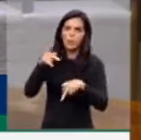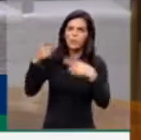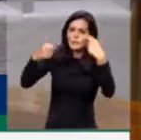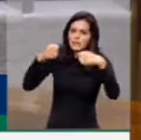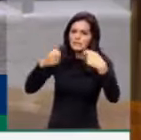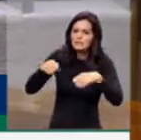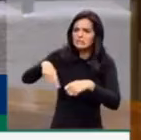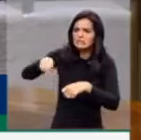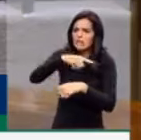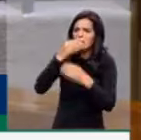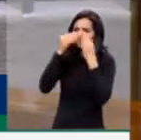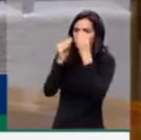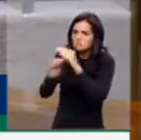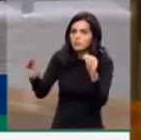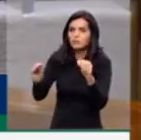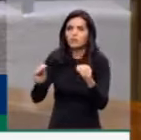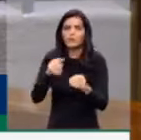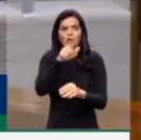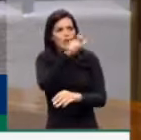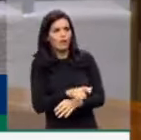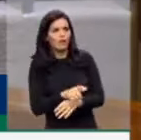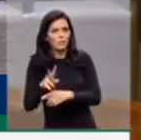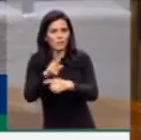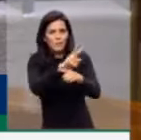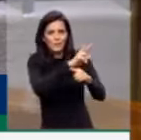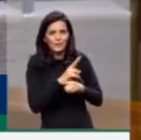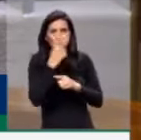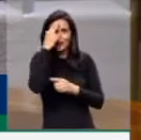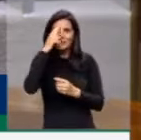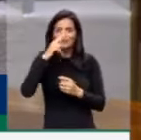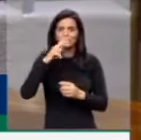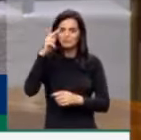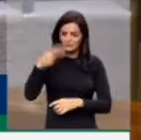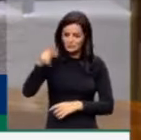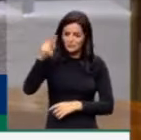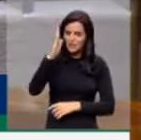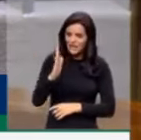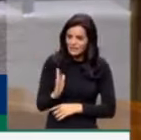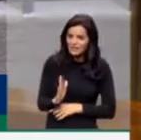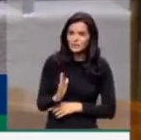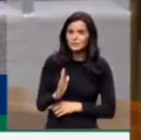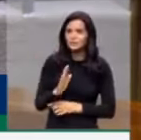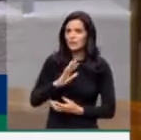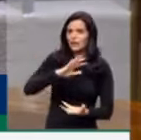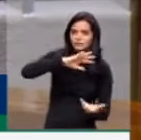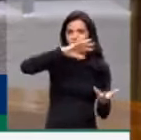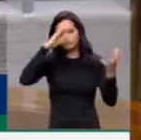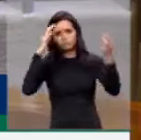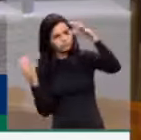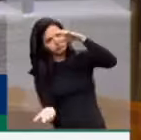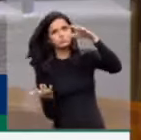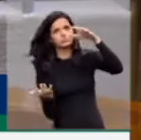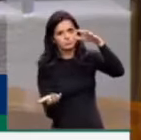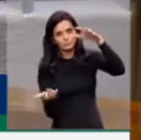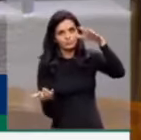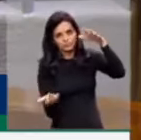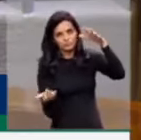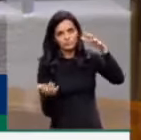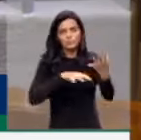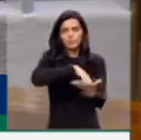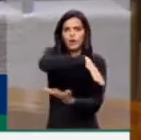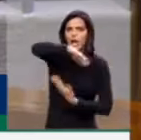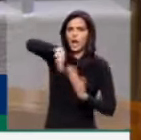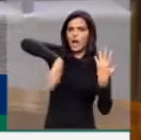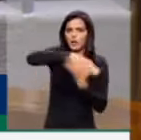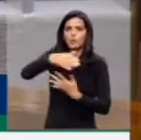protegido. Esse país está virado de cabeça para baixo. Está na hora de fazer justiça para Lula, com a anulação